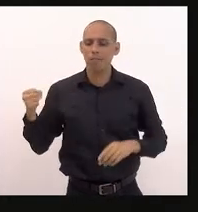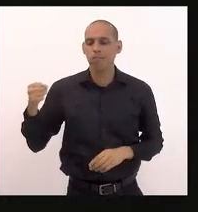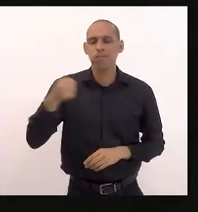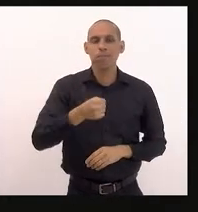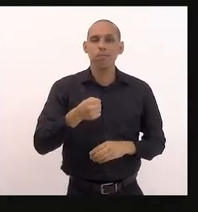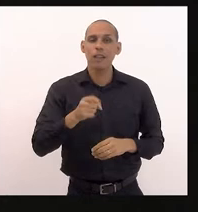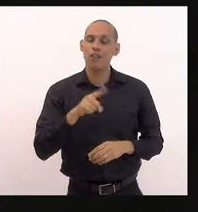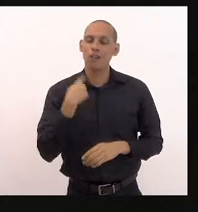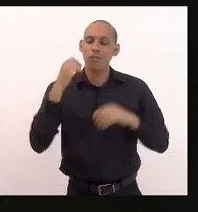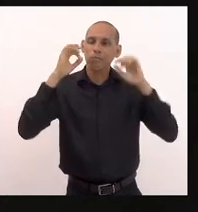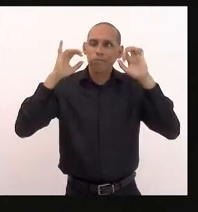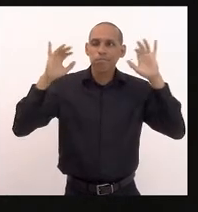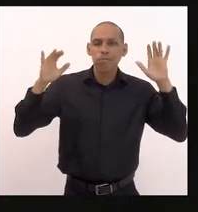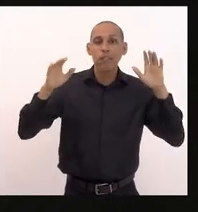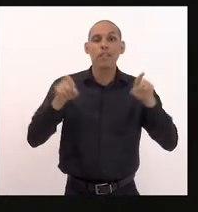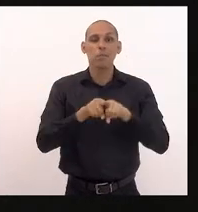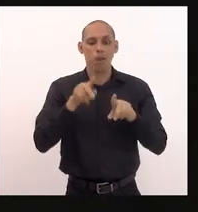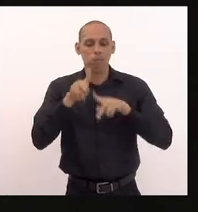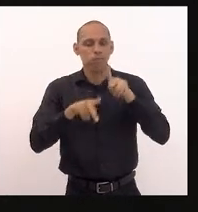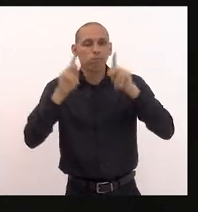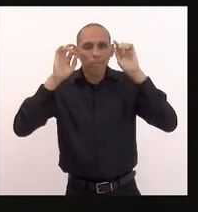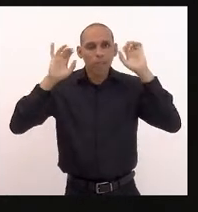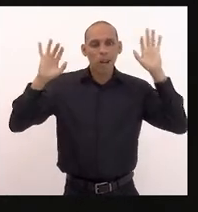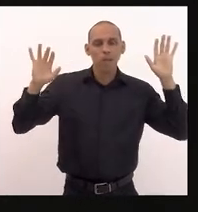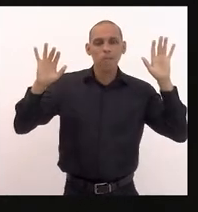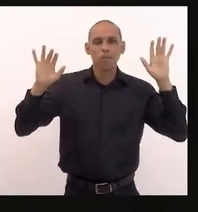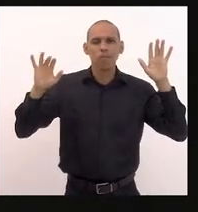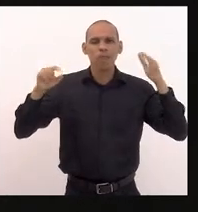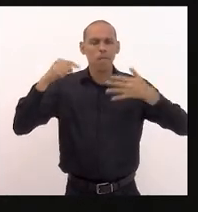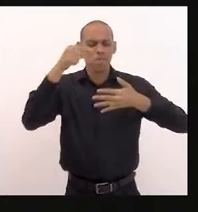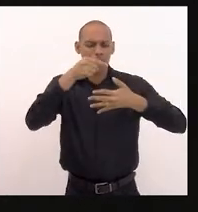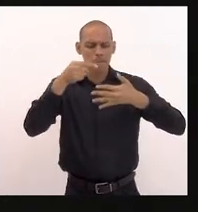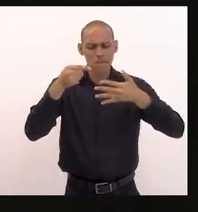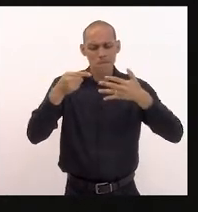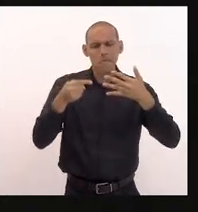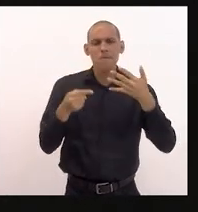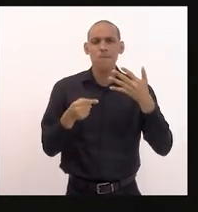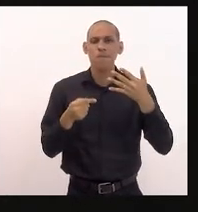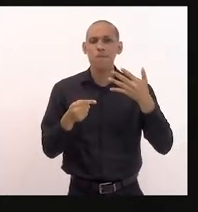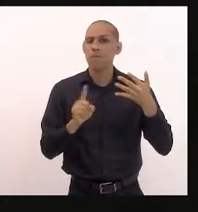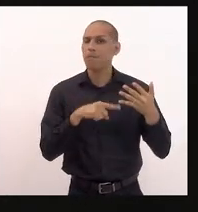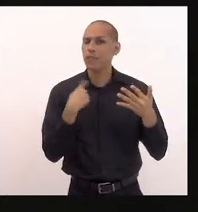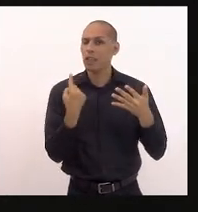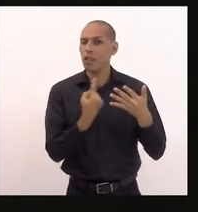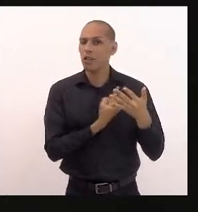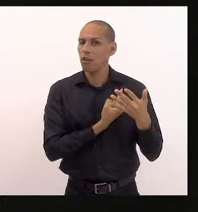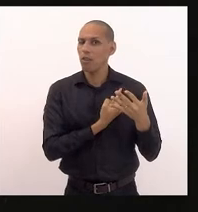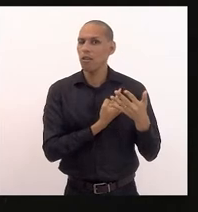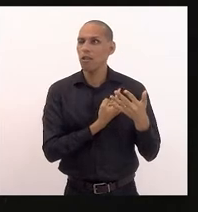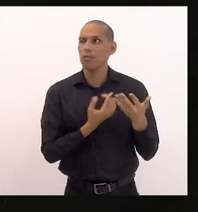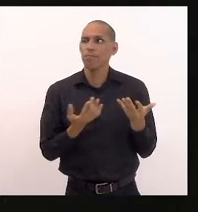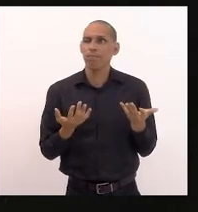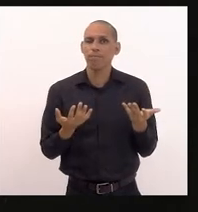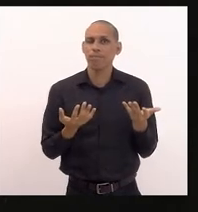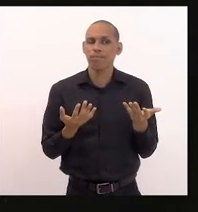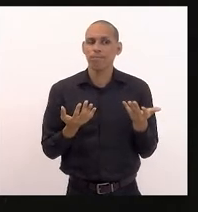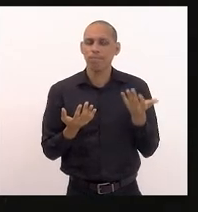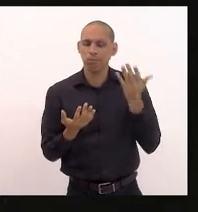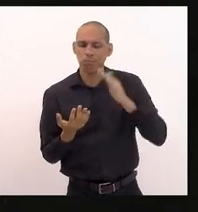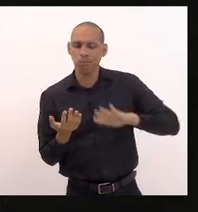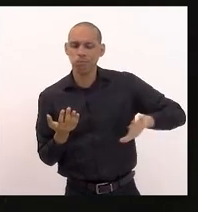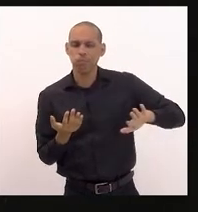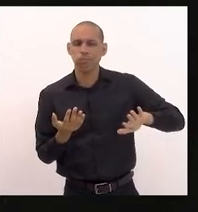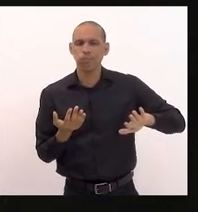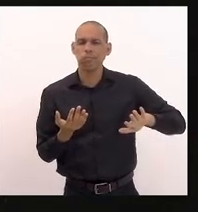reflexão da população e nessa gama de assuntos nós não podemos nunca deixar de dar